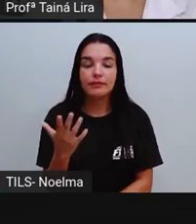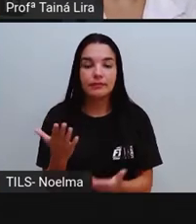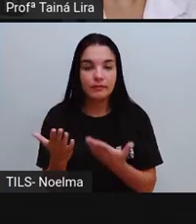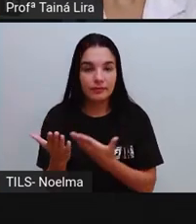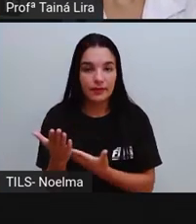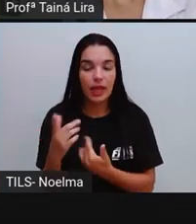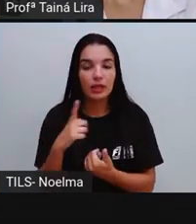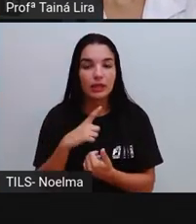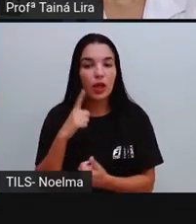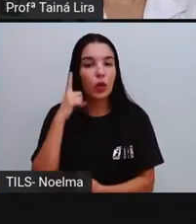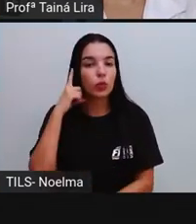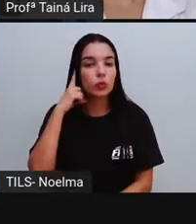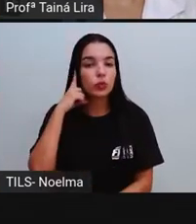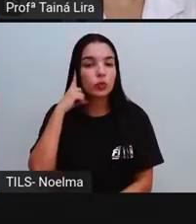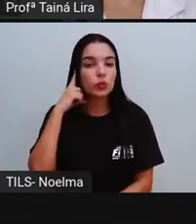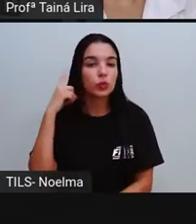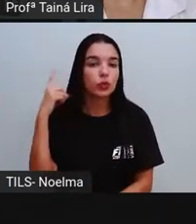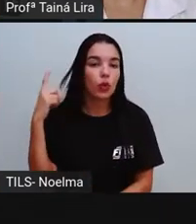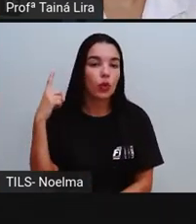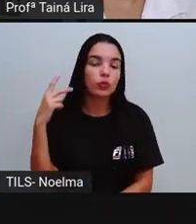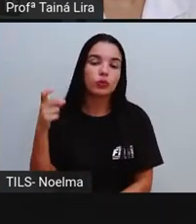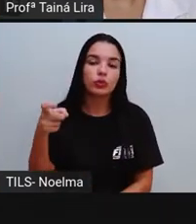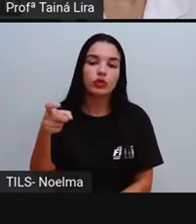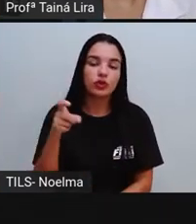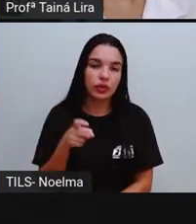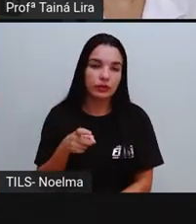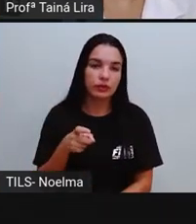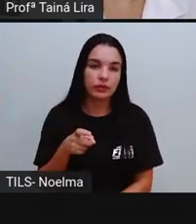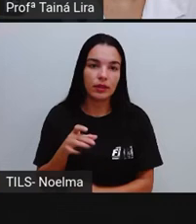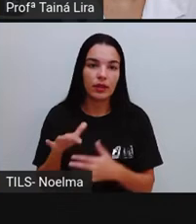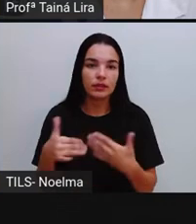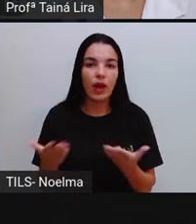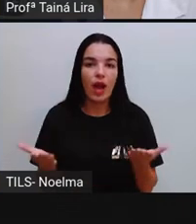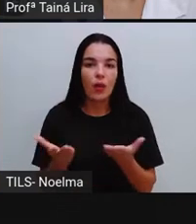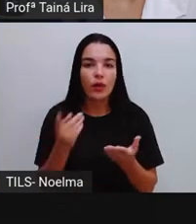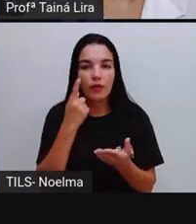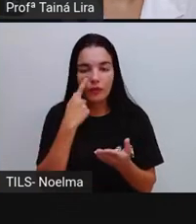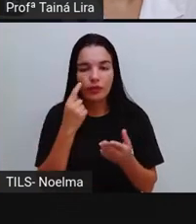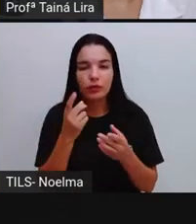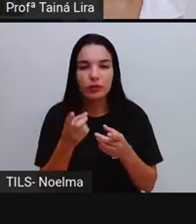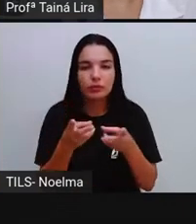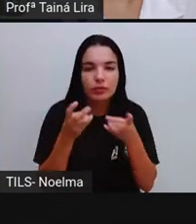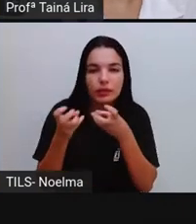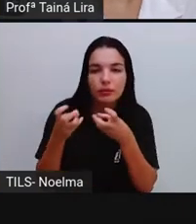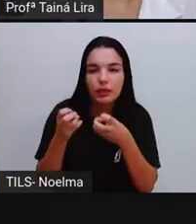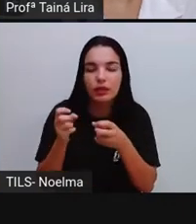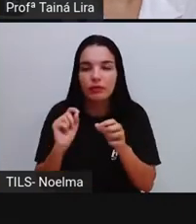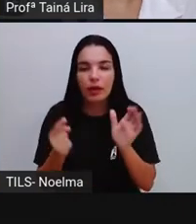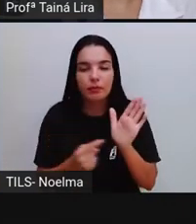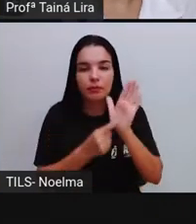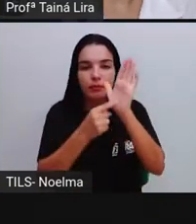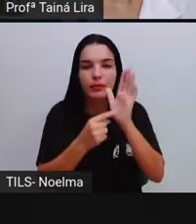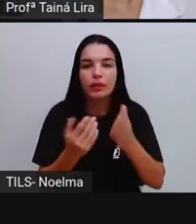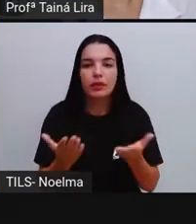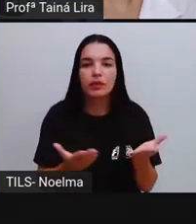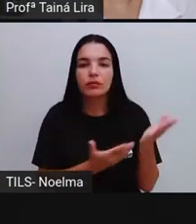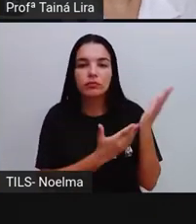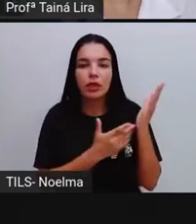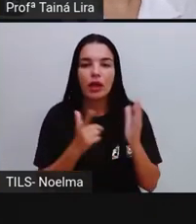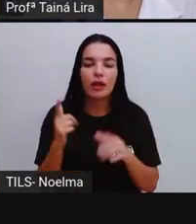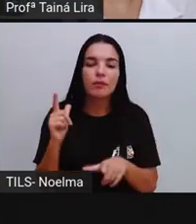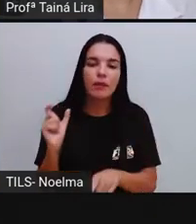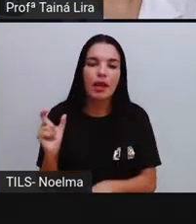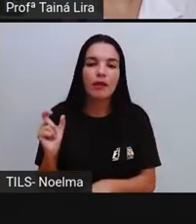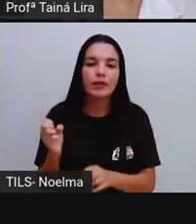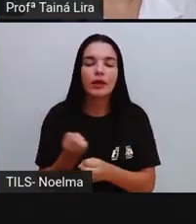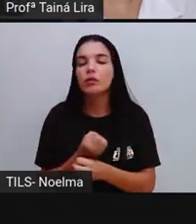o som, Né? Do X, Então, O que a gente vai fazer agora, É identificar, Então, Vamos identificar com a prova, Quais são